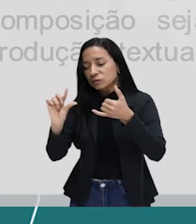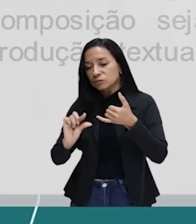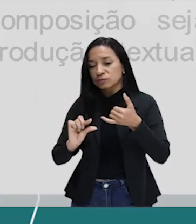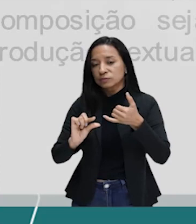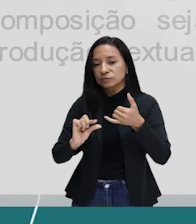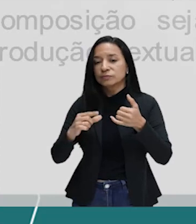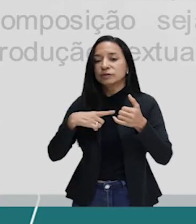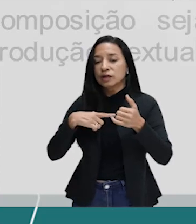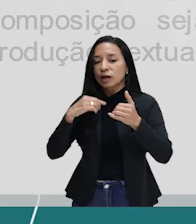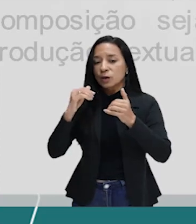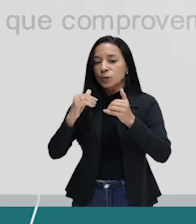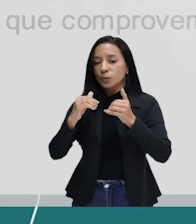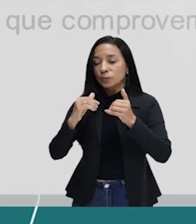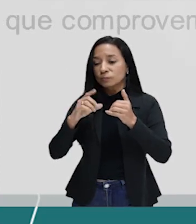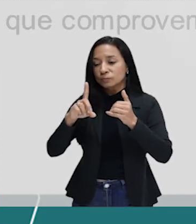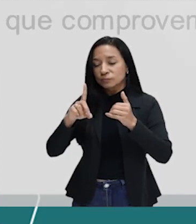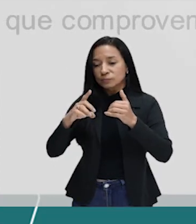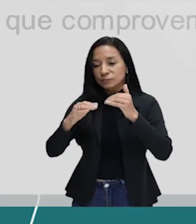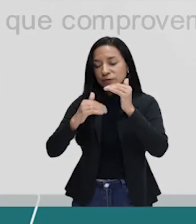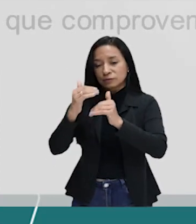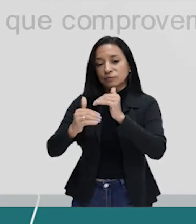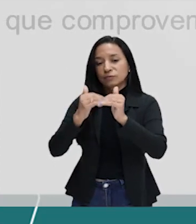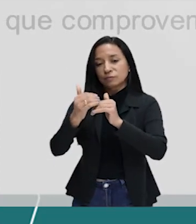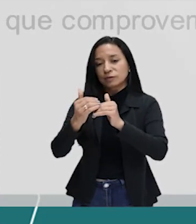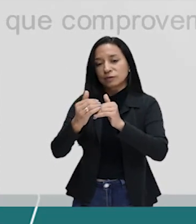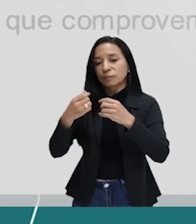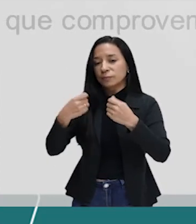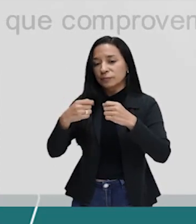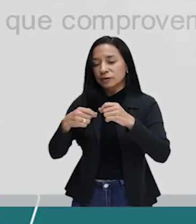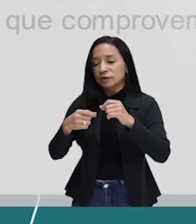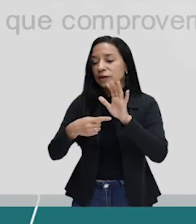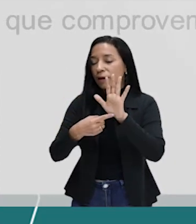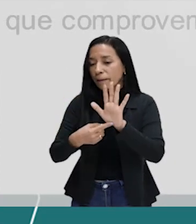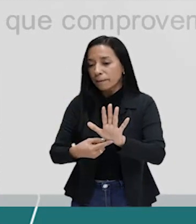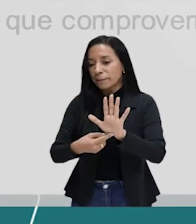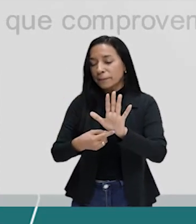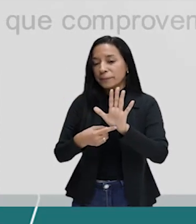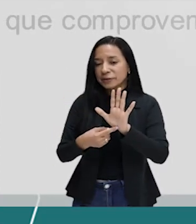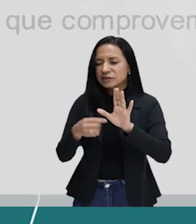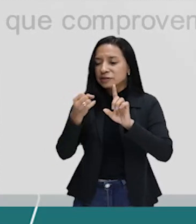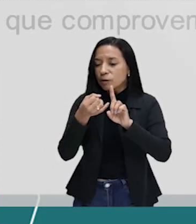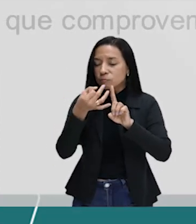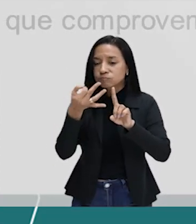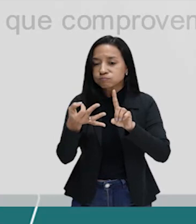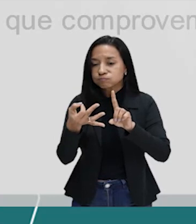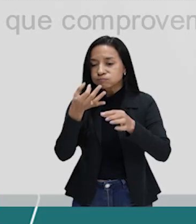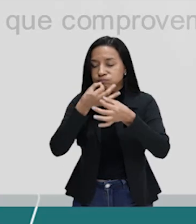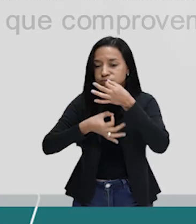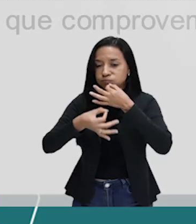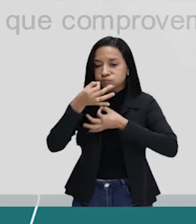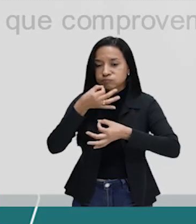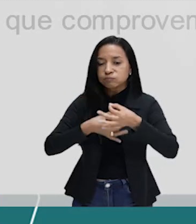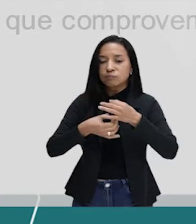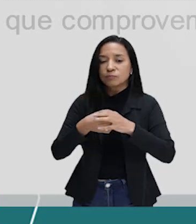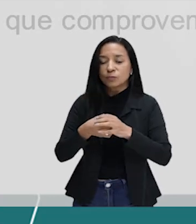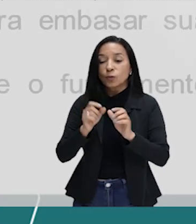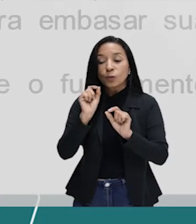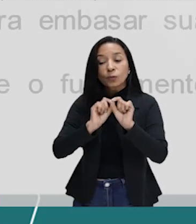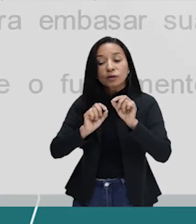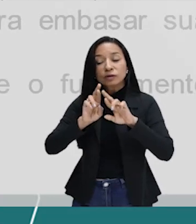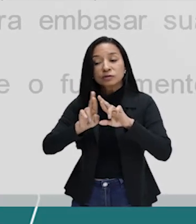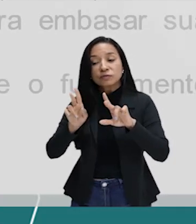um desenvolvimento, onde eu tenho que apresentar o meu argumento. E, claro, defender o meu ponto de vista. O que se difere da dissertação é que